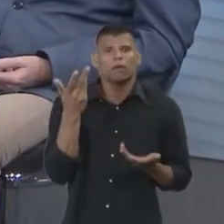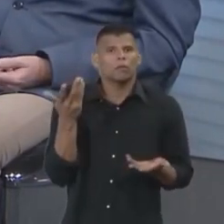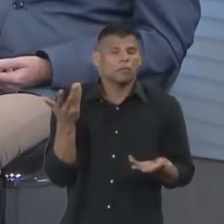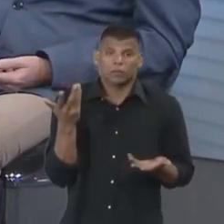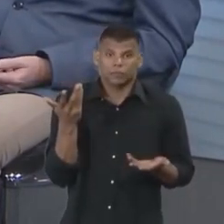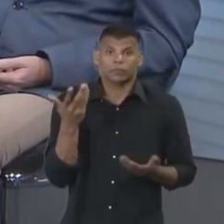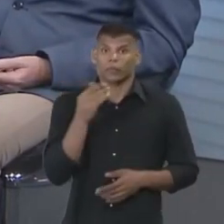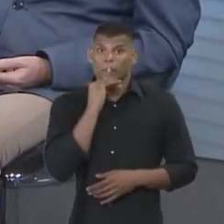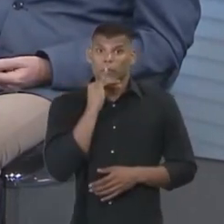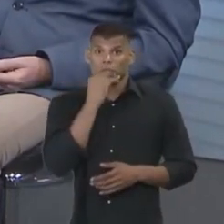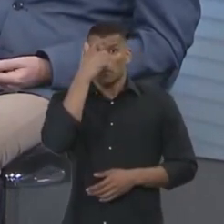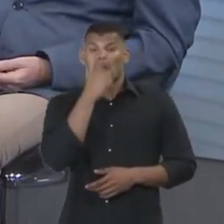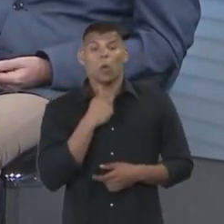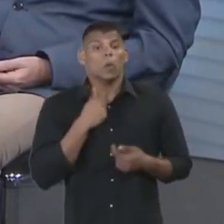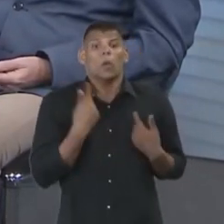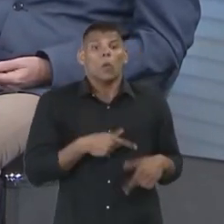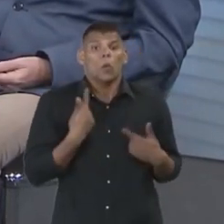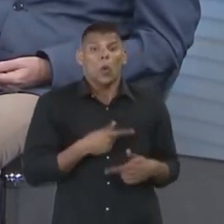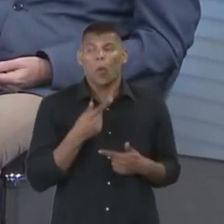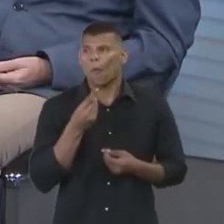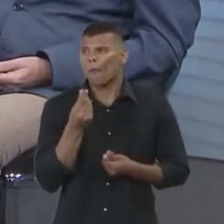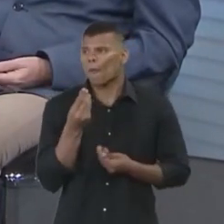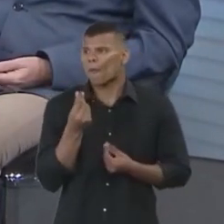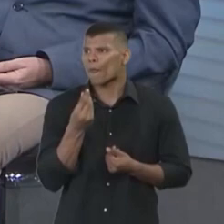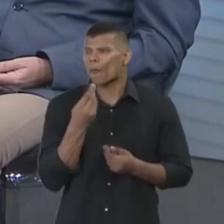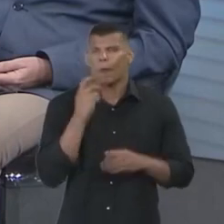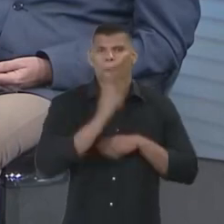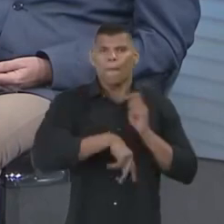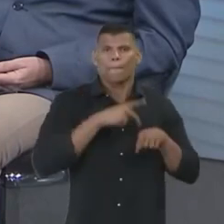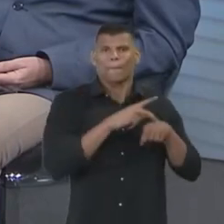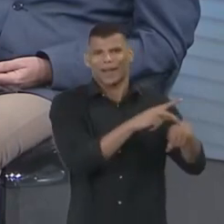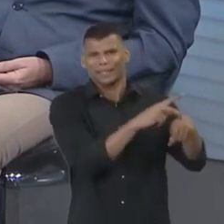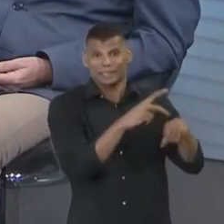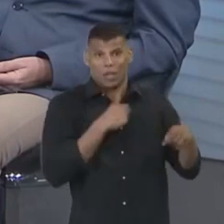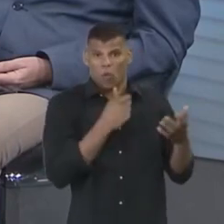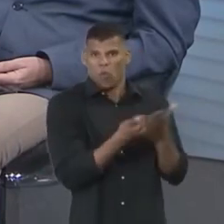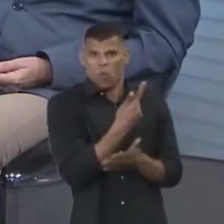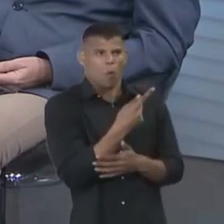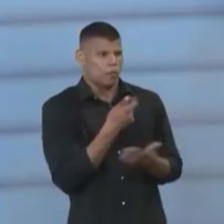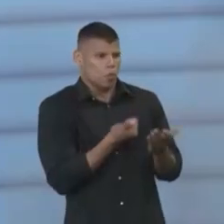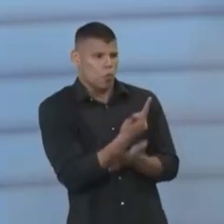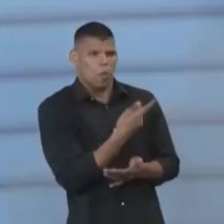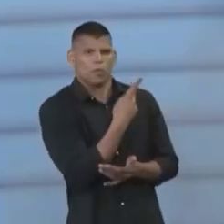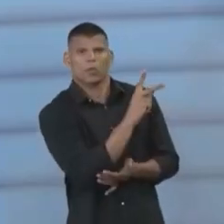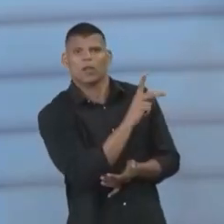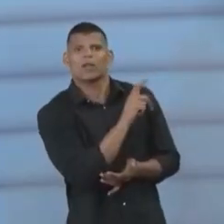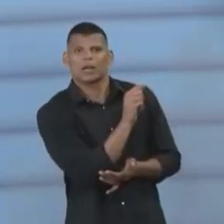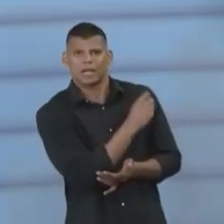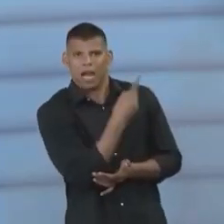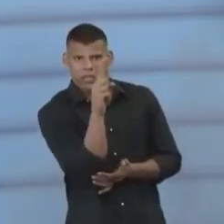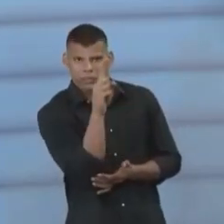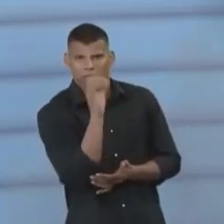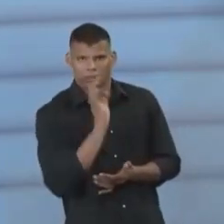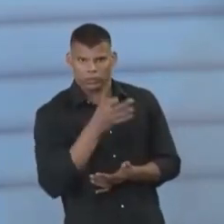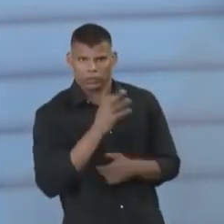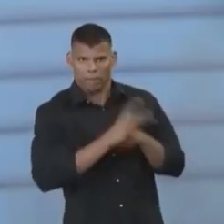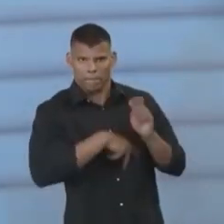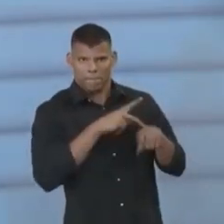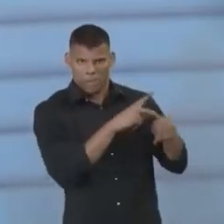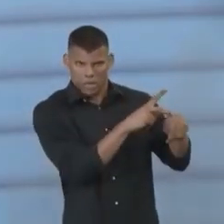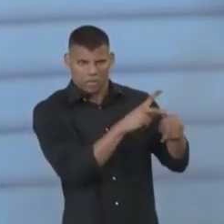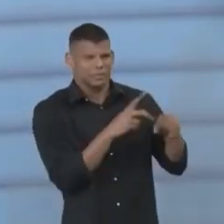se eu não tenho uma relação tão amigável, tão harmoniosa e tão